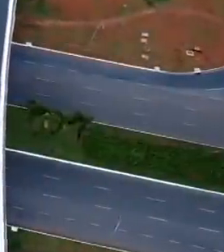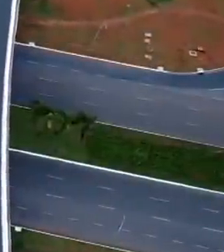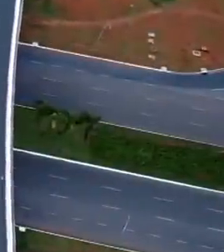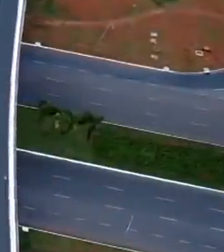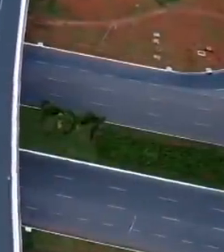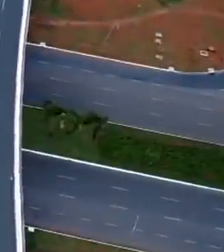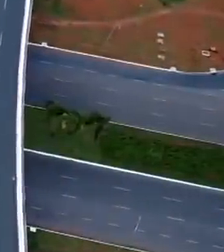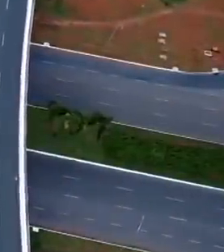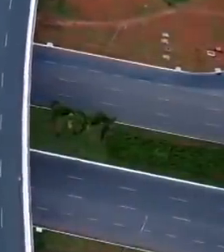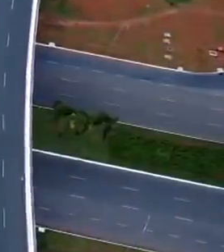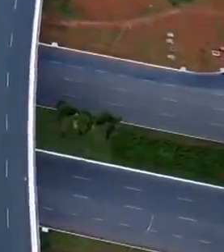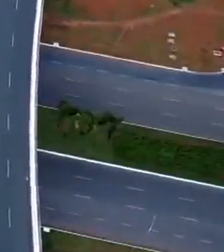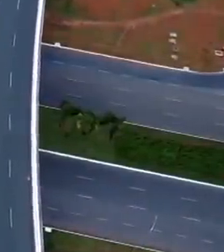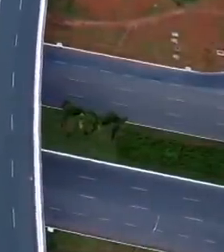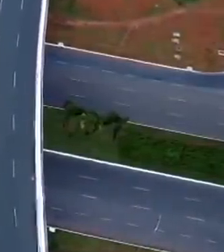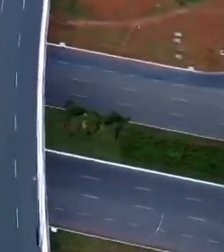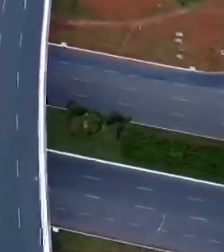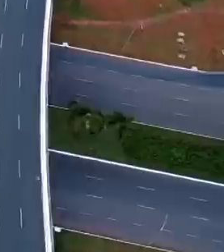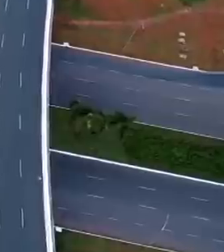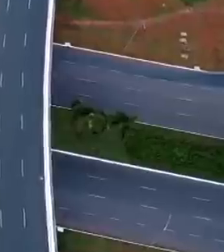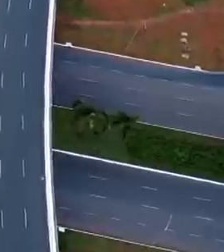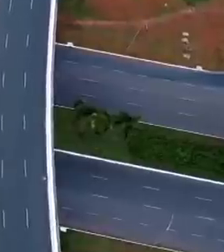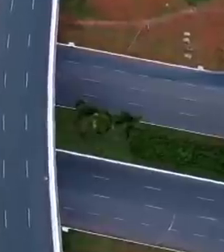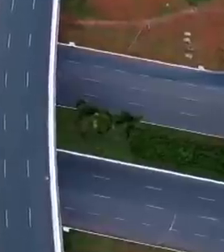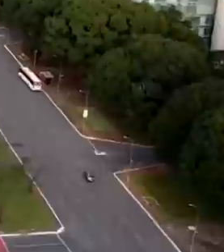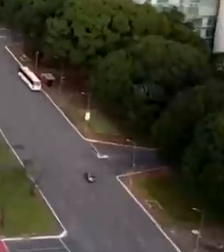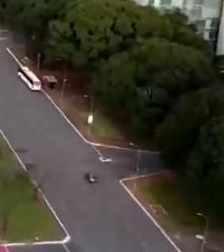Tchau, tchau.